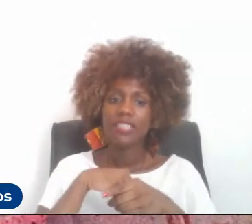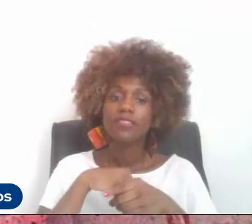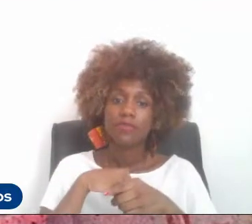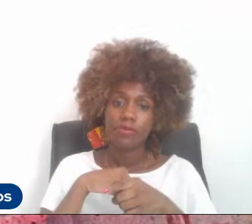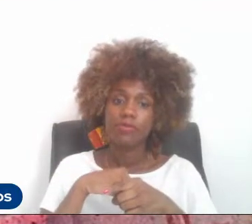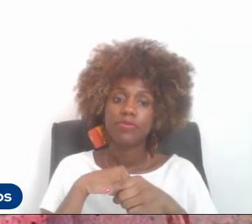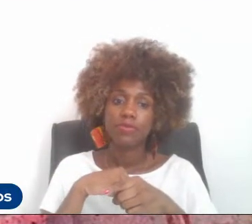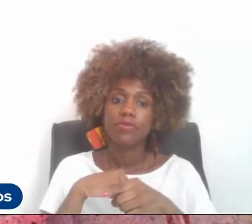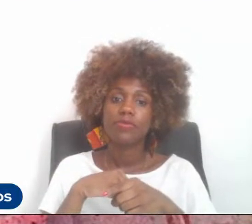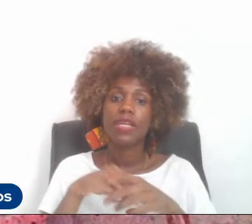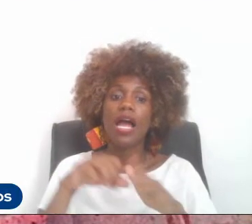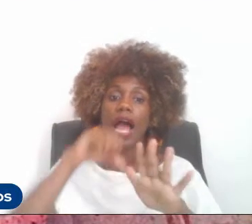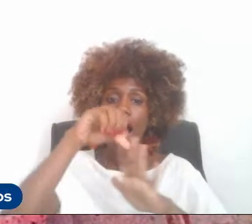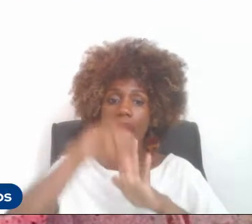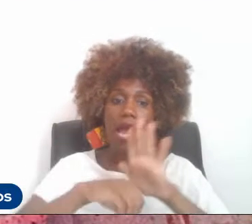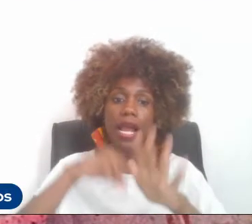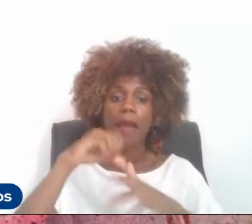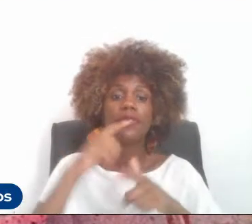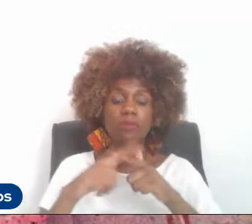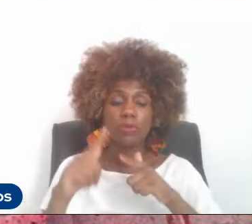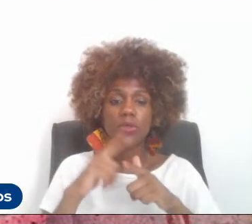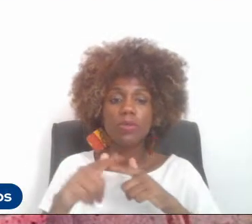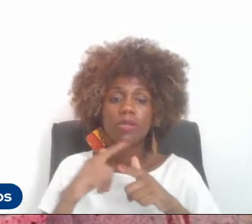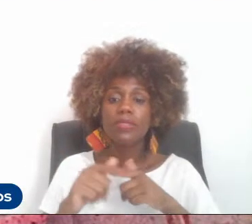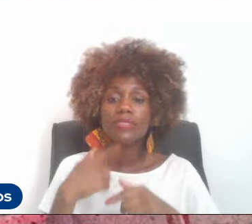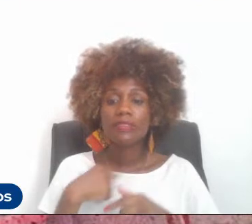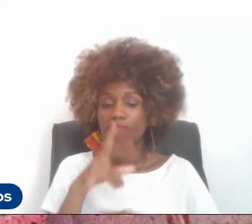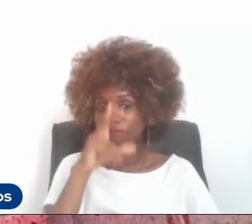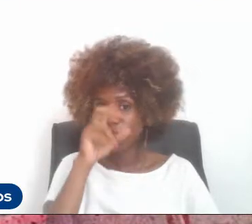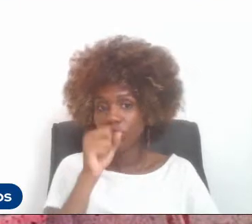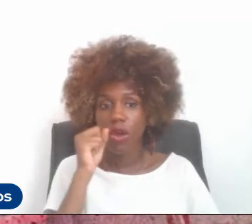presidência do governo na terceira